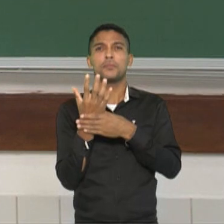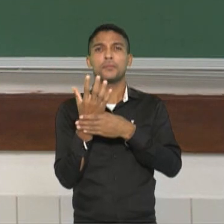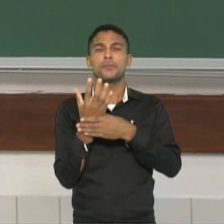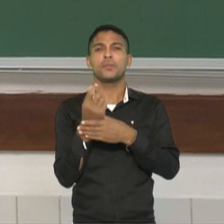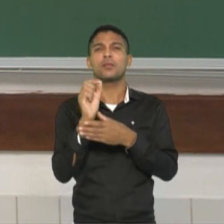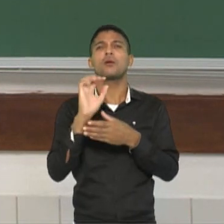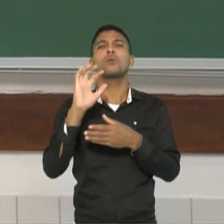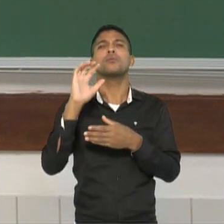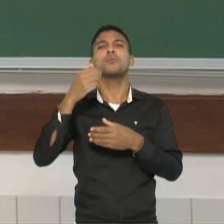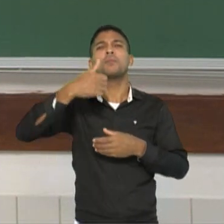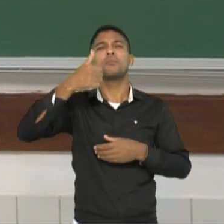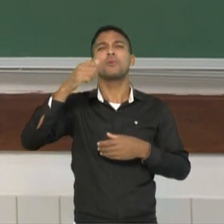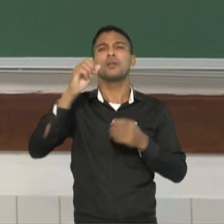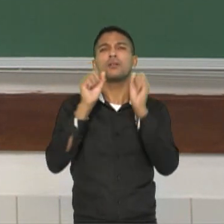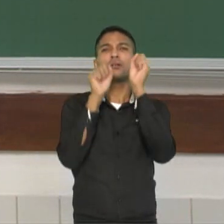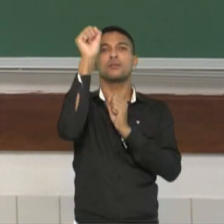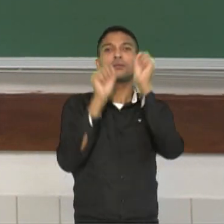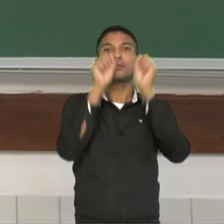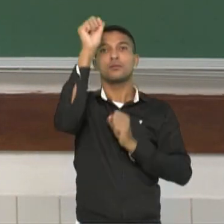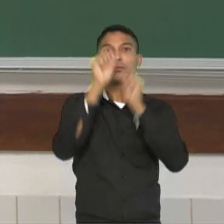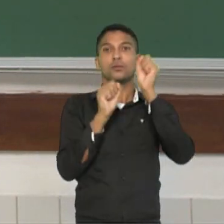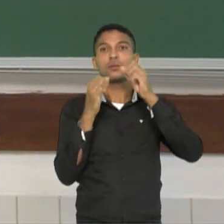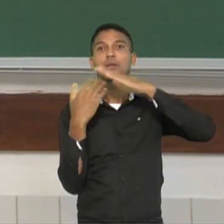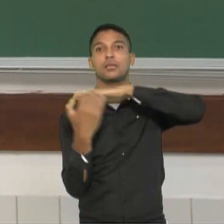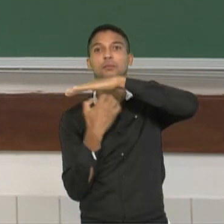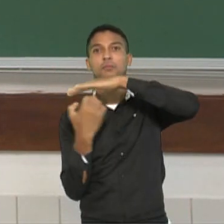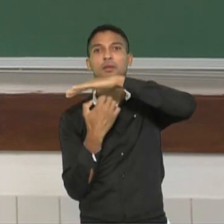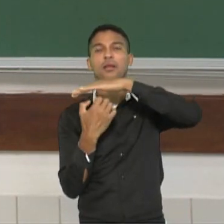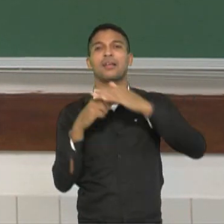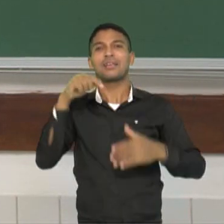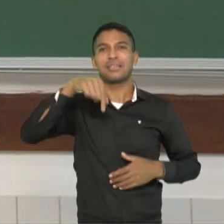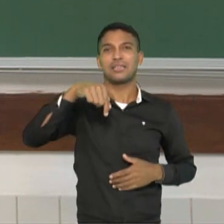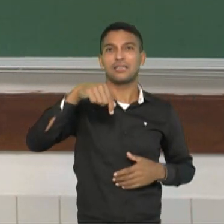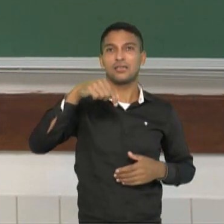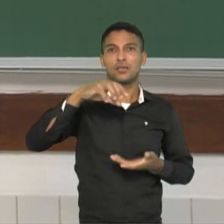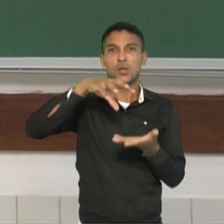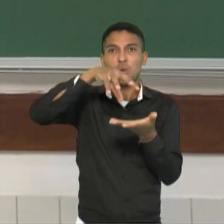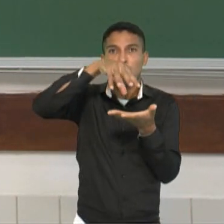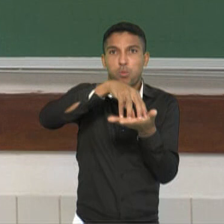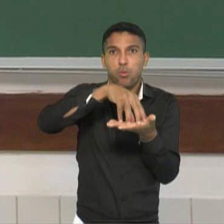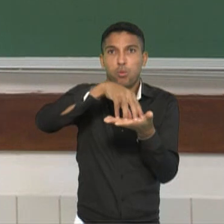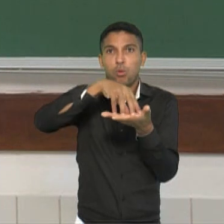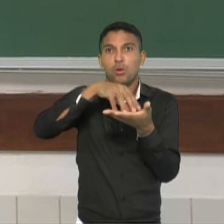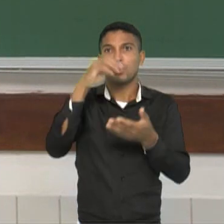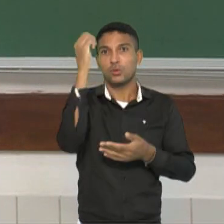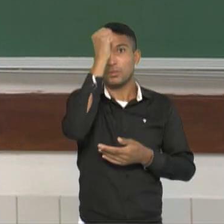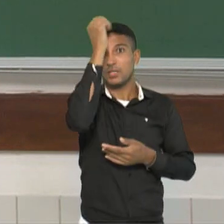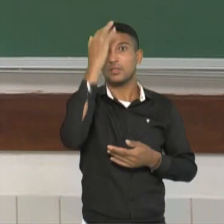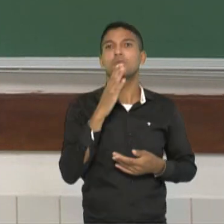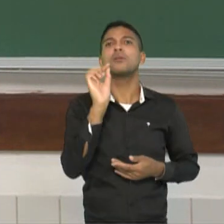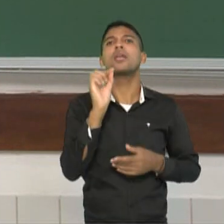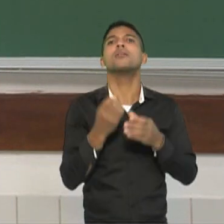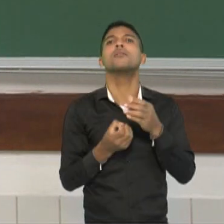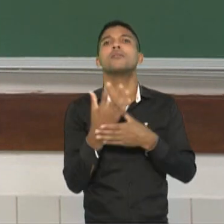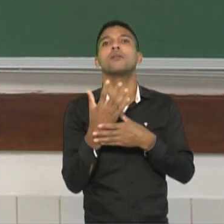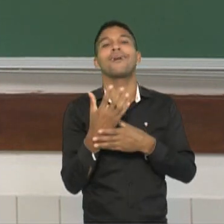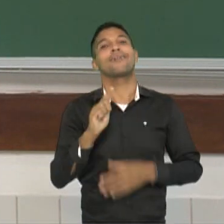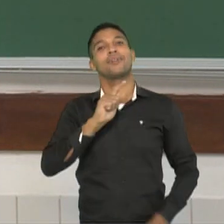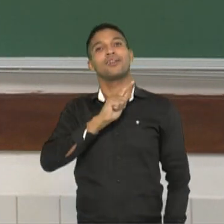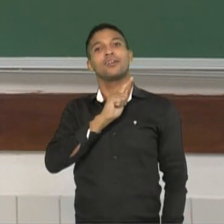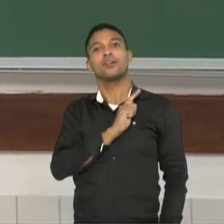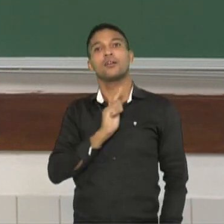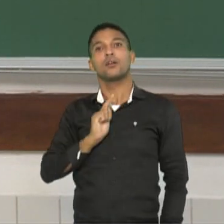primeiras indústrias brasileiras, as indústrias de base, elas foram criadas pelo governo? Portanto,